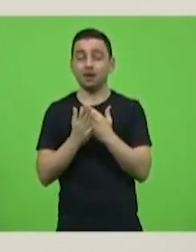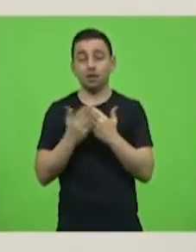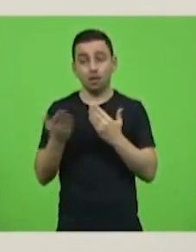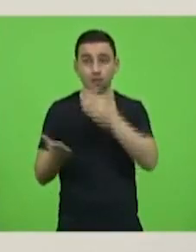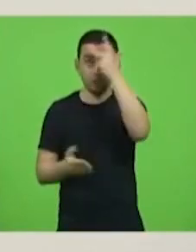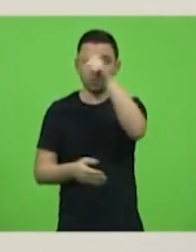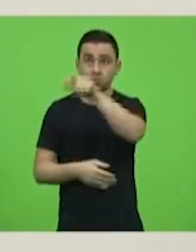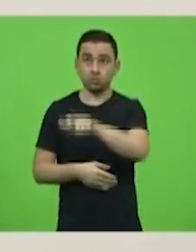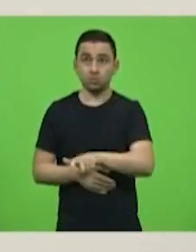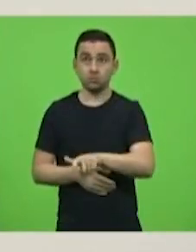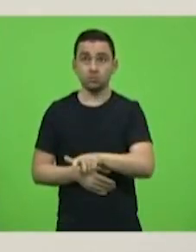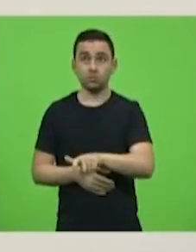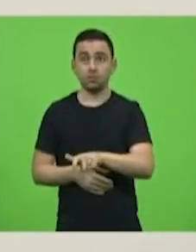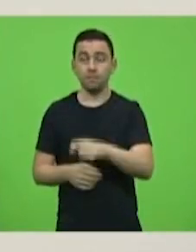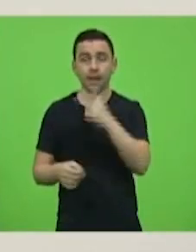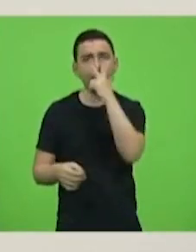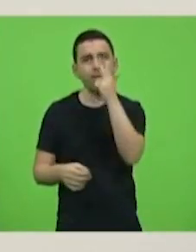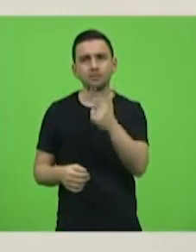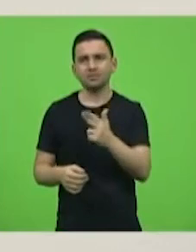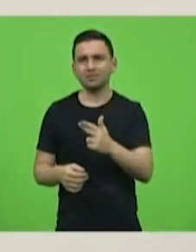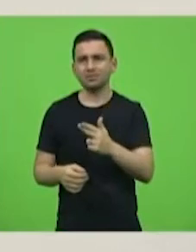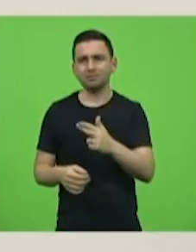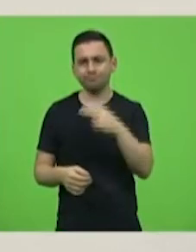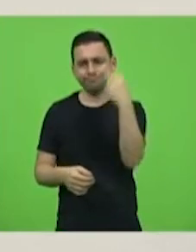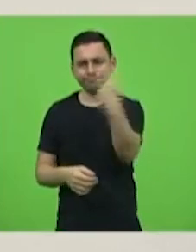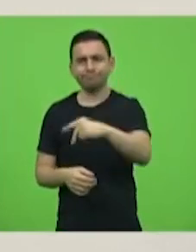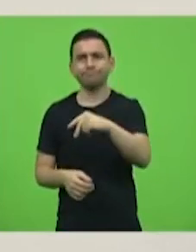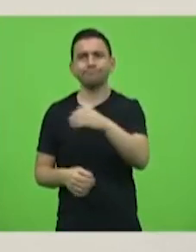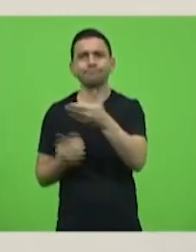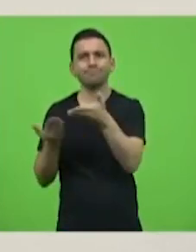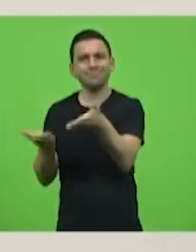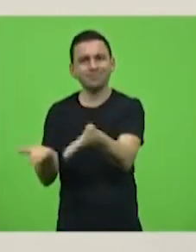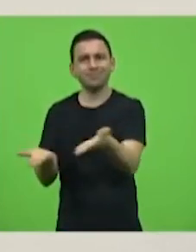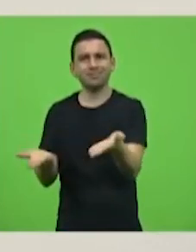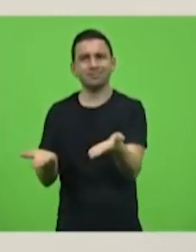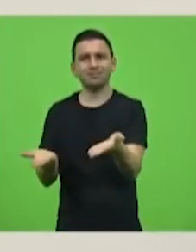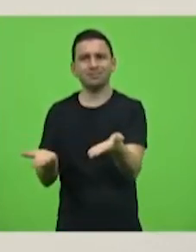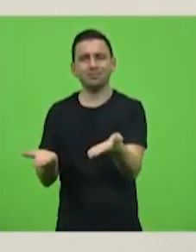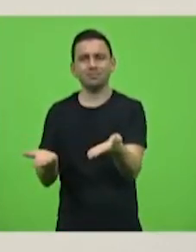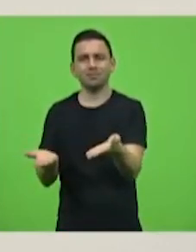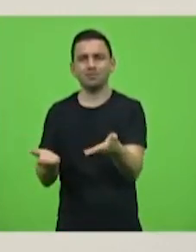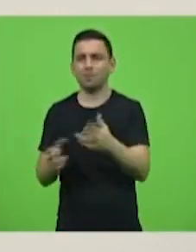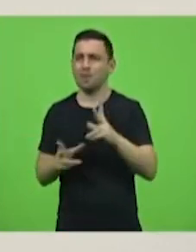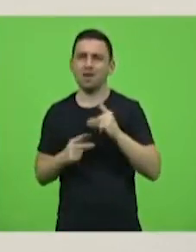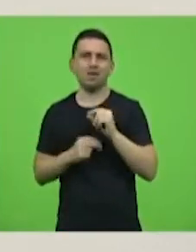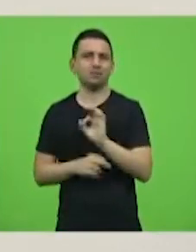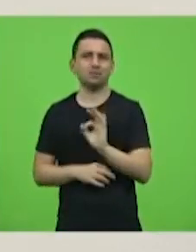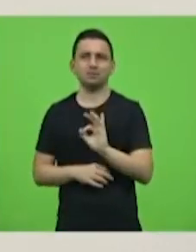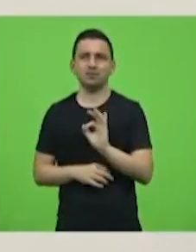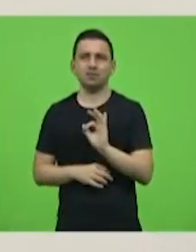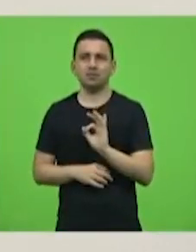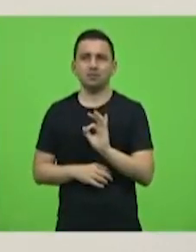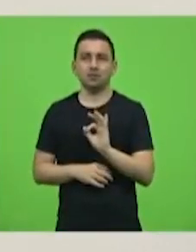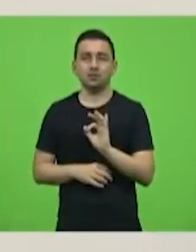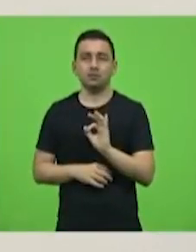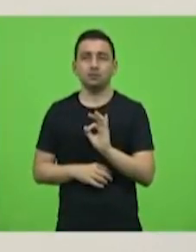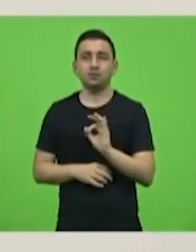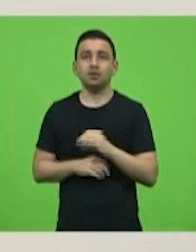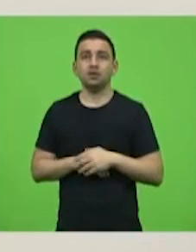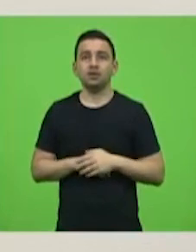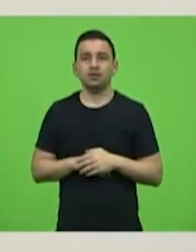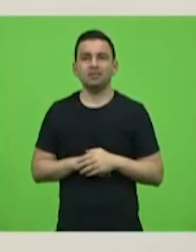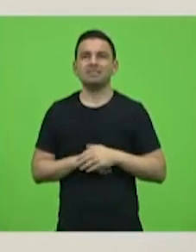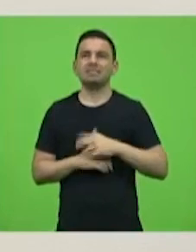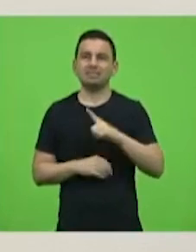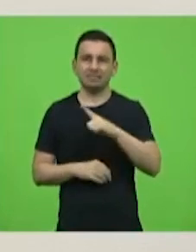pague antecipadamente por uma pena que não é merecida. E junto a essa pessoa muitas e